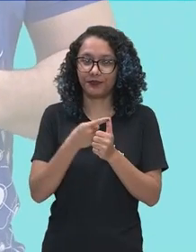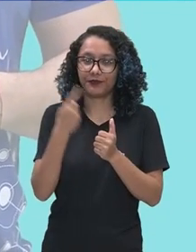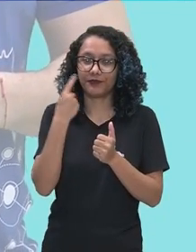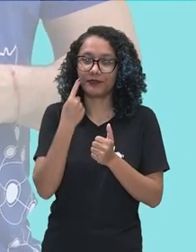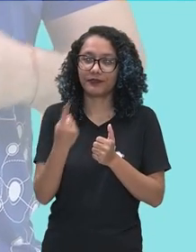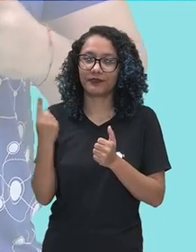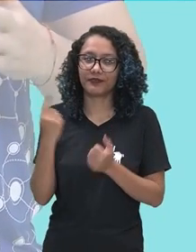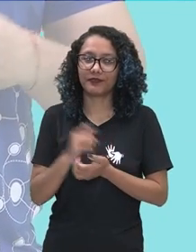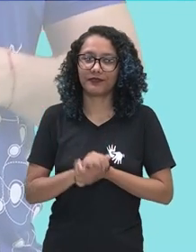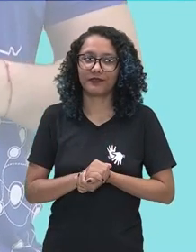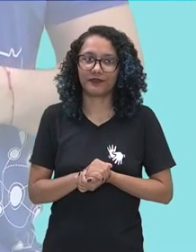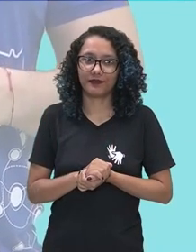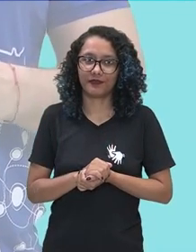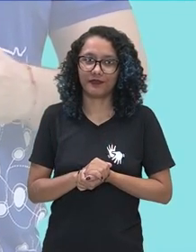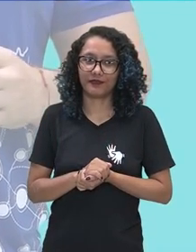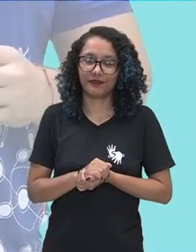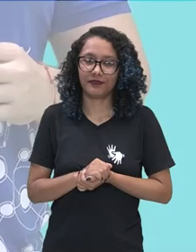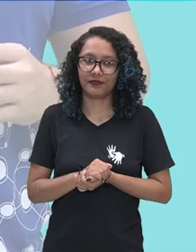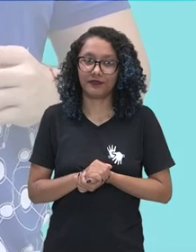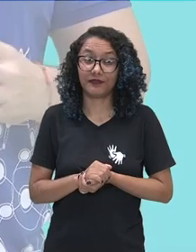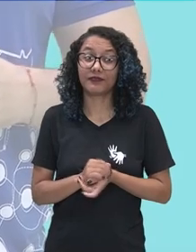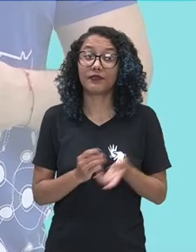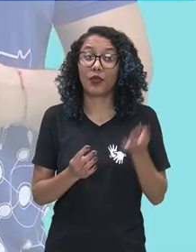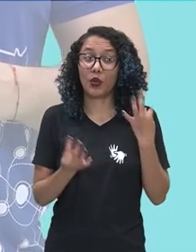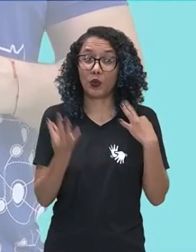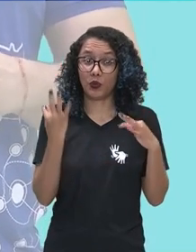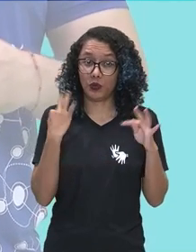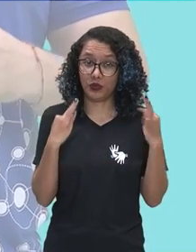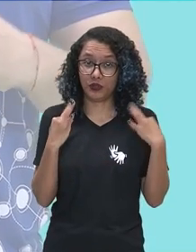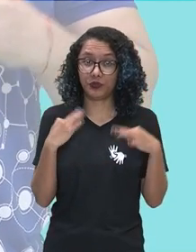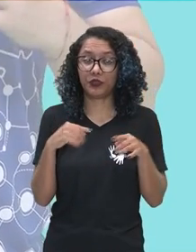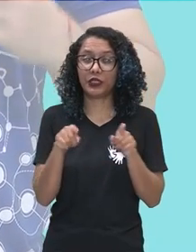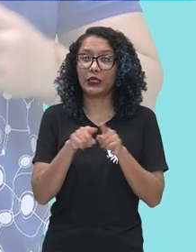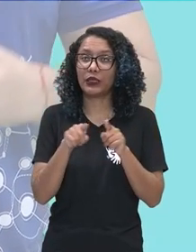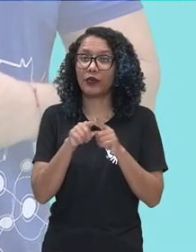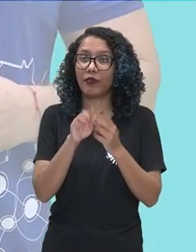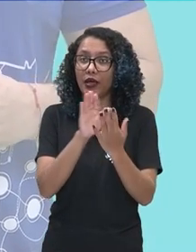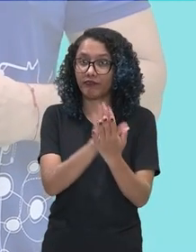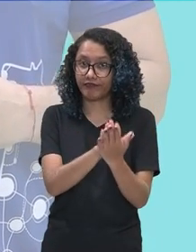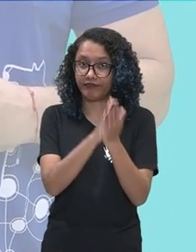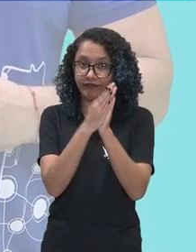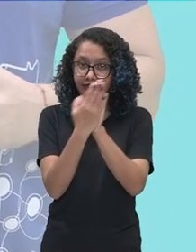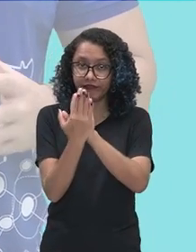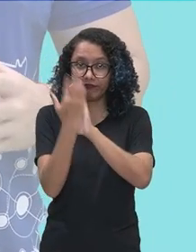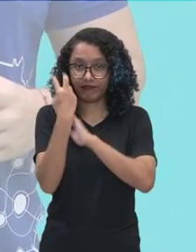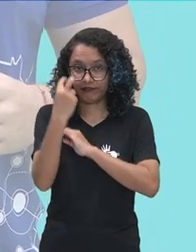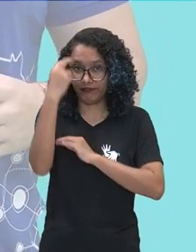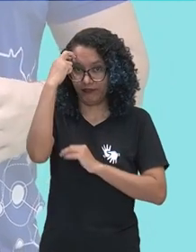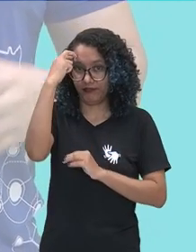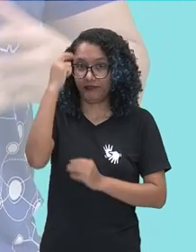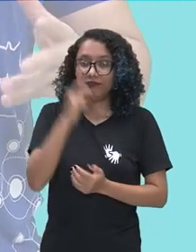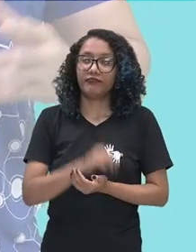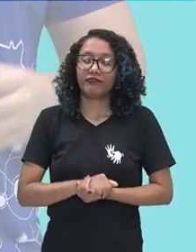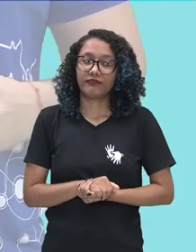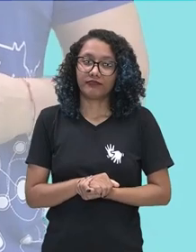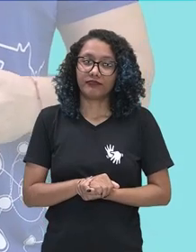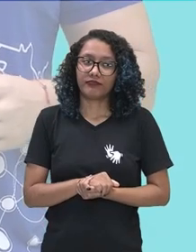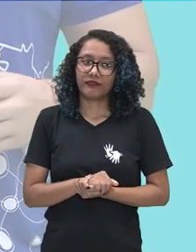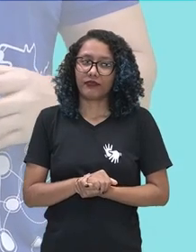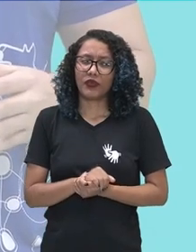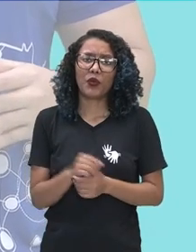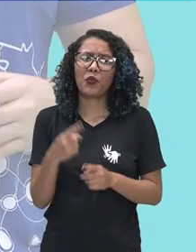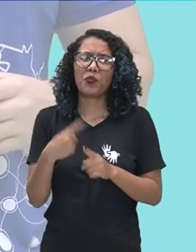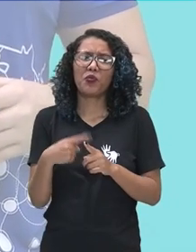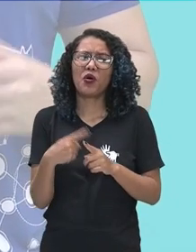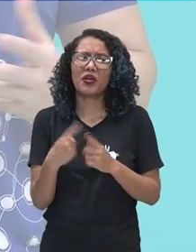vocês esta palavrinha aqui, turismo e intercâmbio cultural. Por que o inglês é